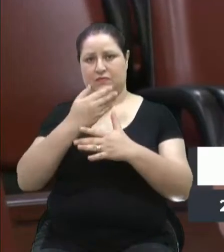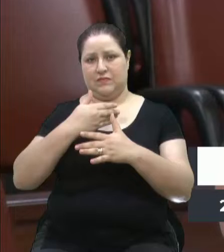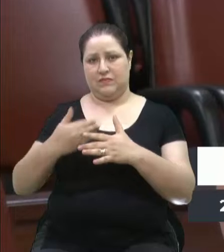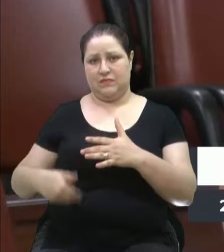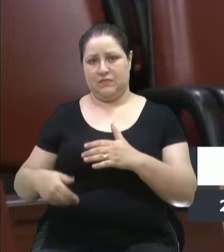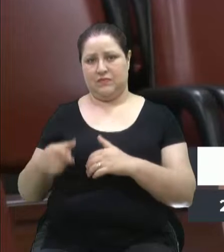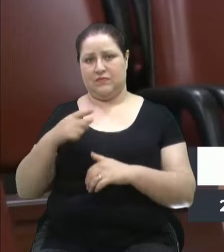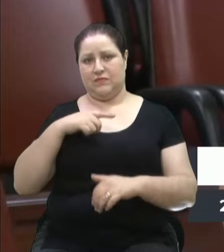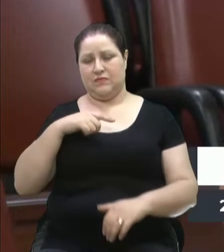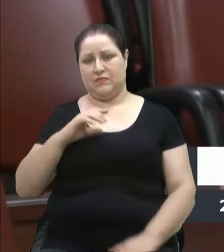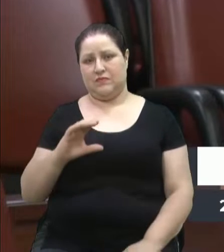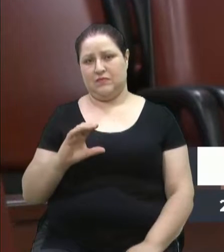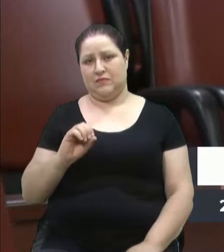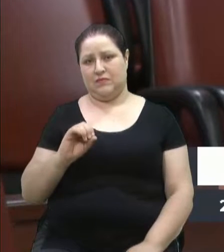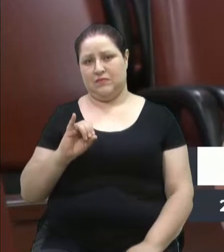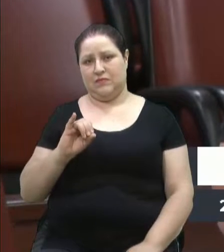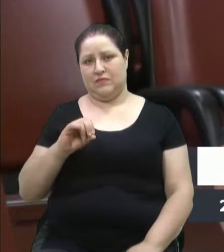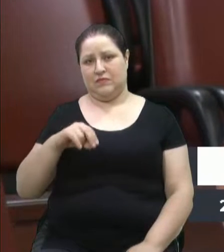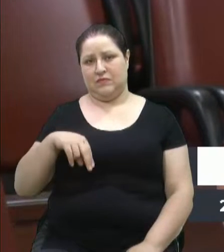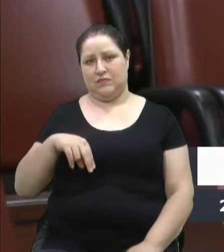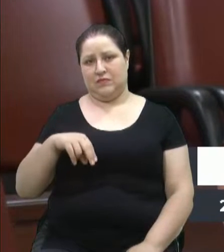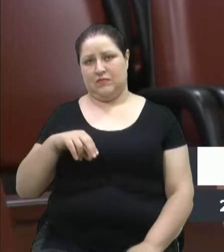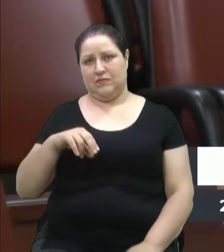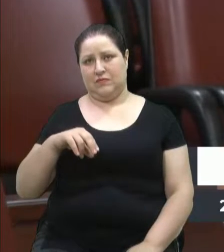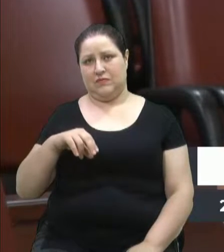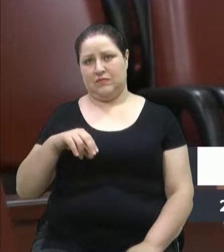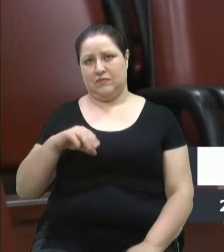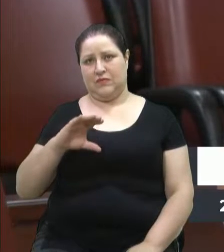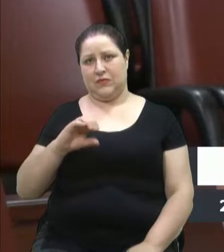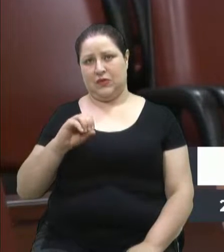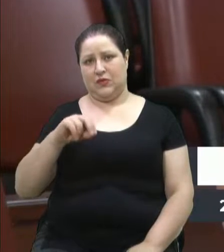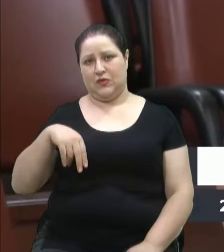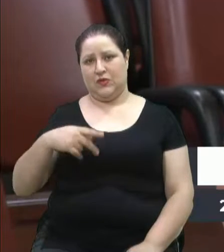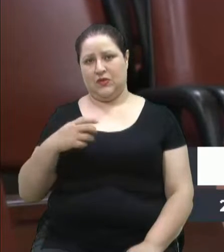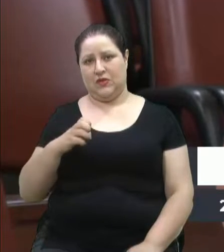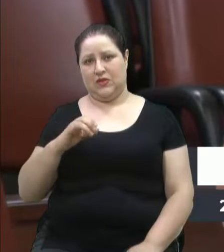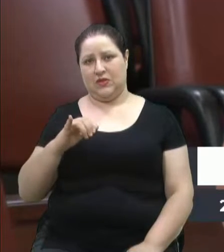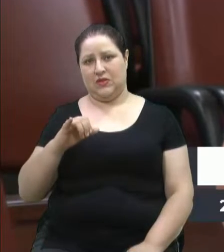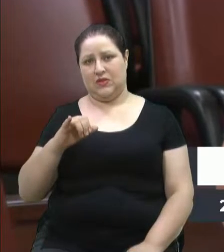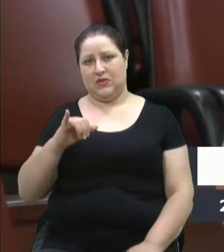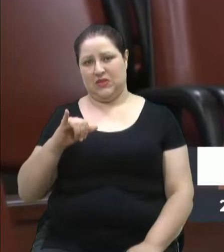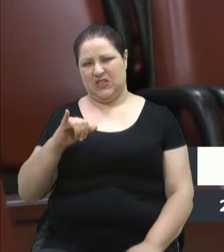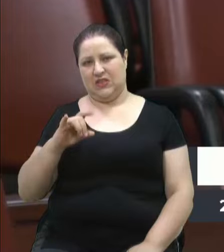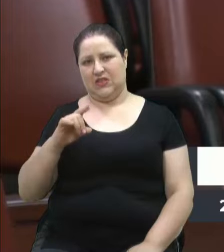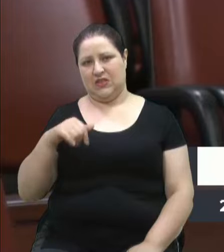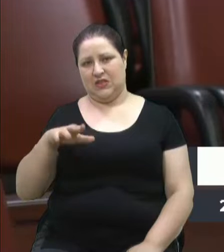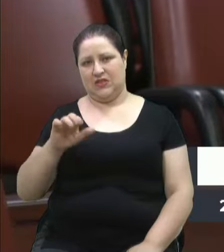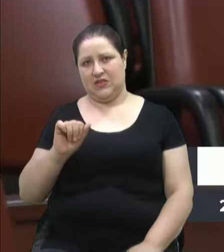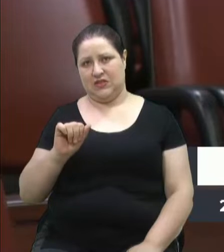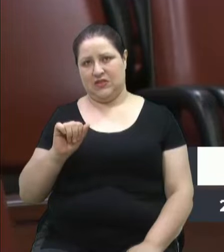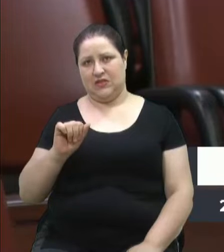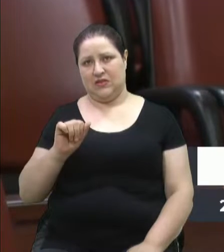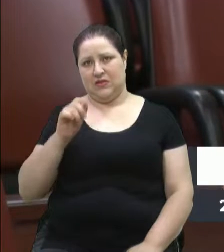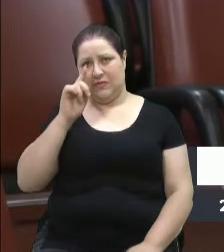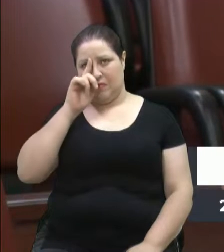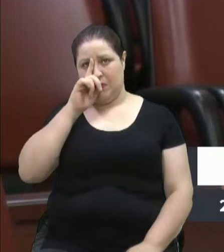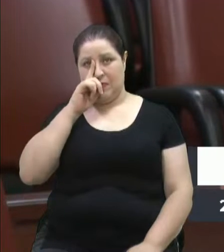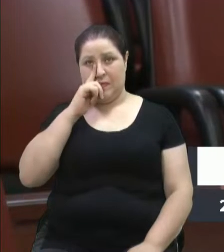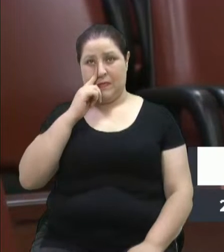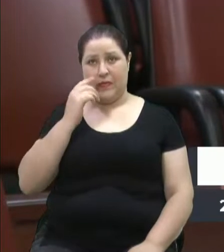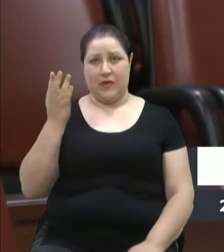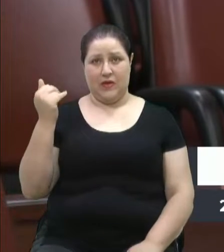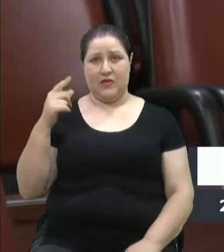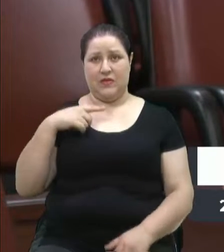coincidência, né? Lá quando a gente fez o impeachment do cassado, a curva do Tchaca foi prioridade,